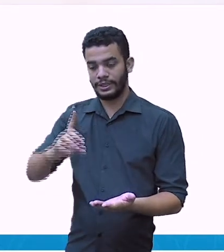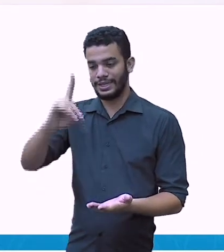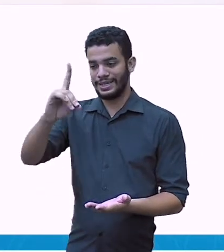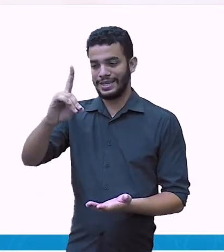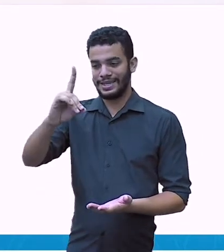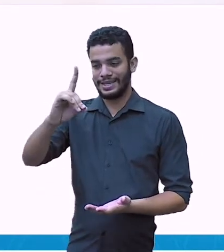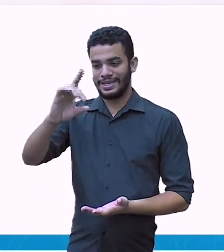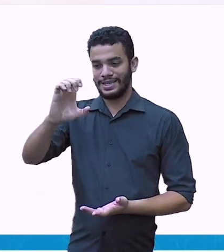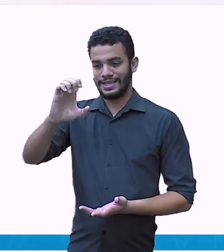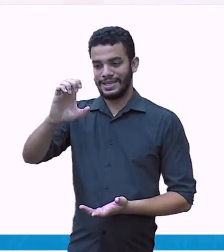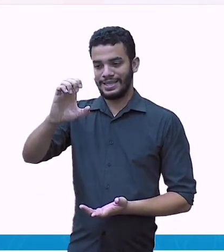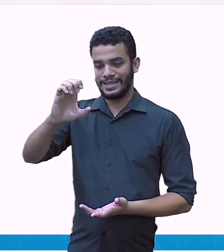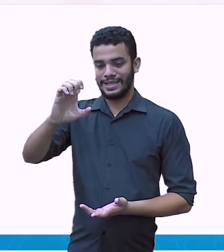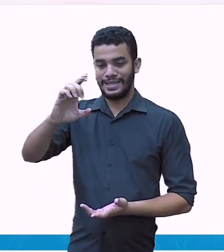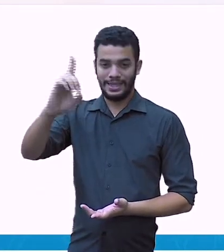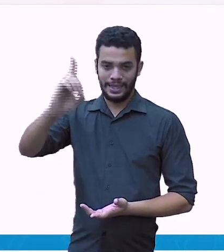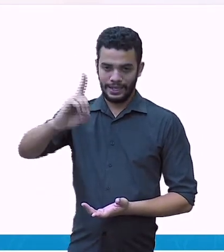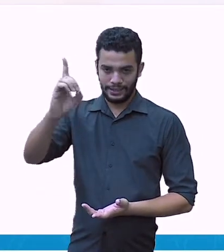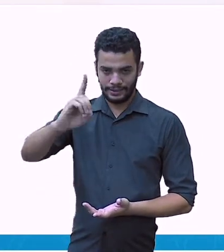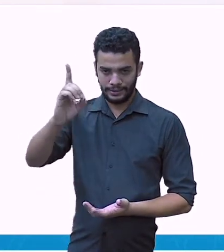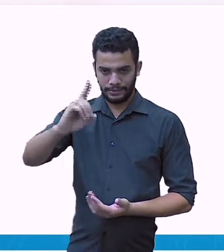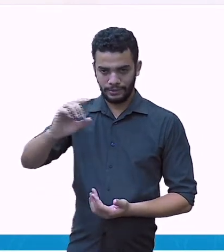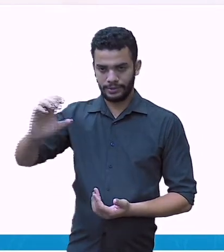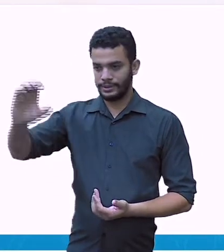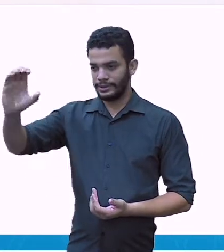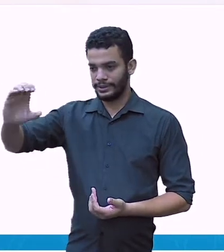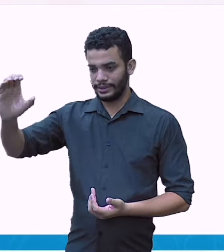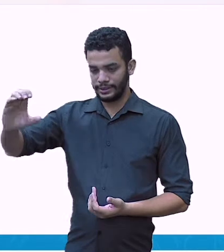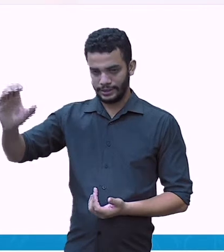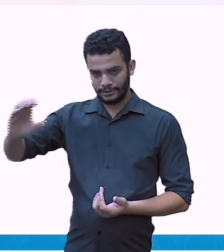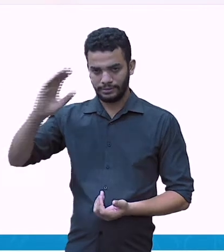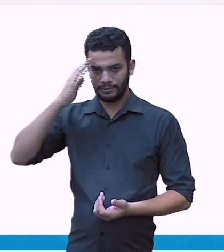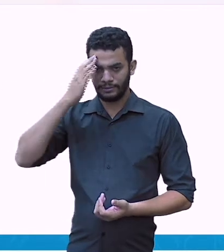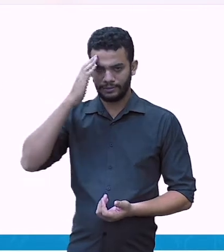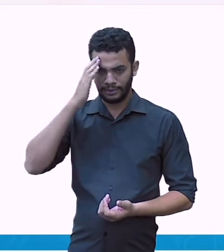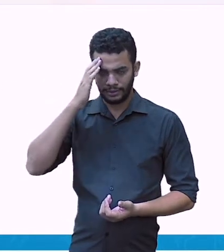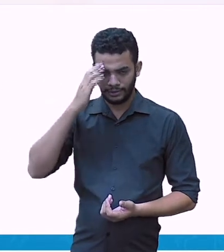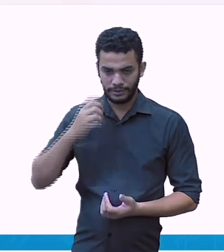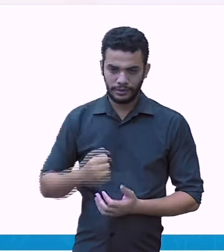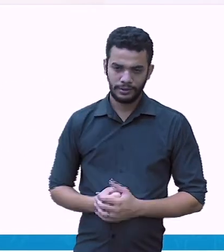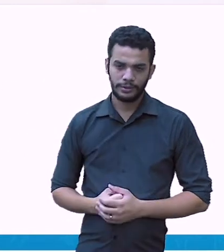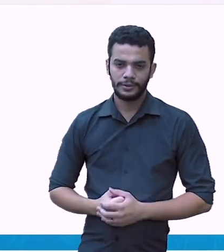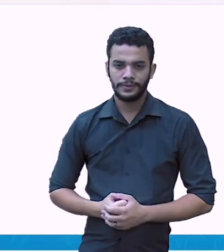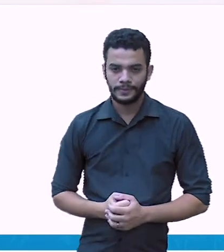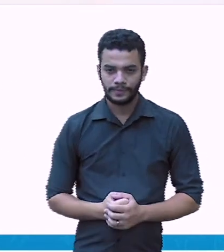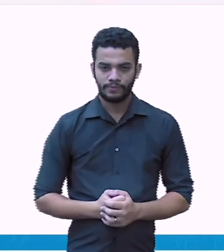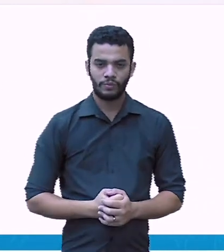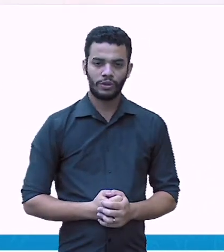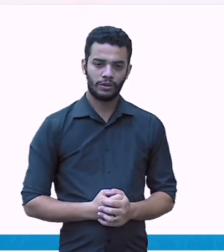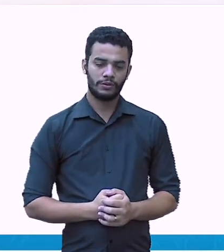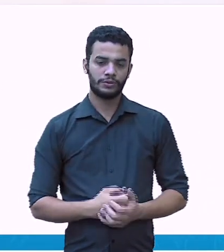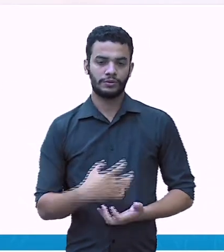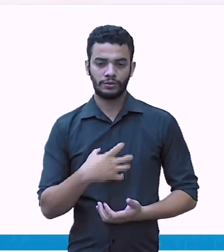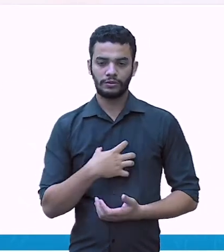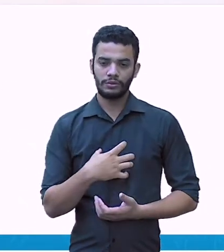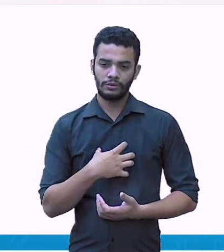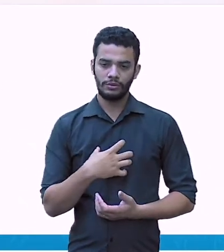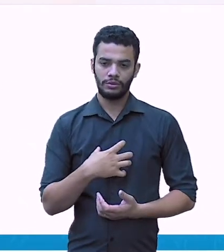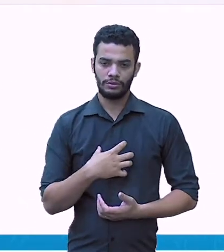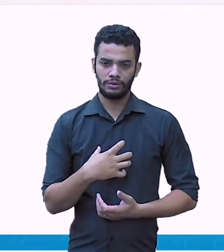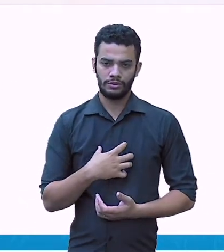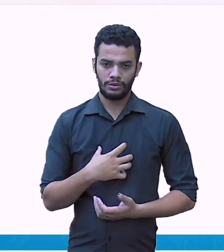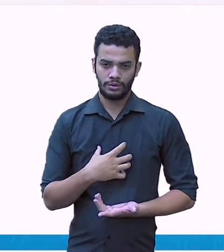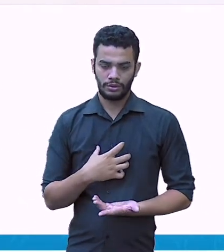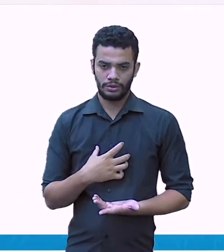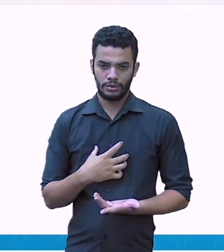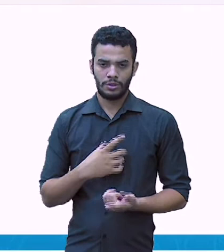E aqui eu tenho o quê? Unidade. Por que isso aqui não é dezena e não é centena? Porque